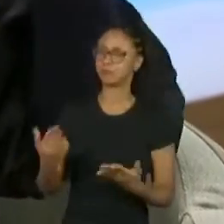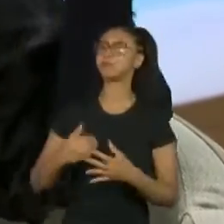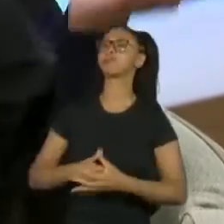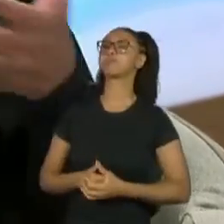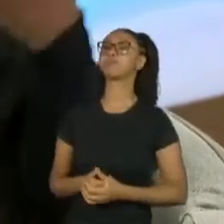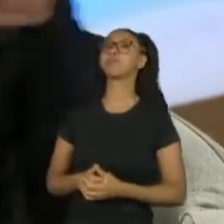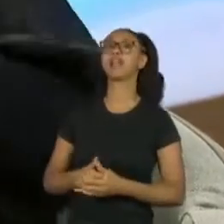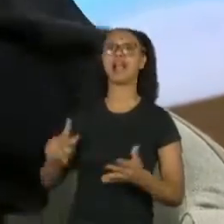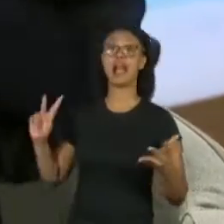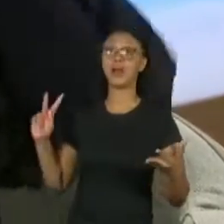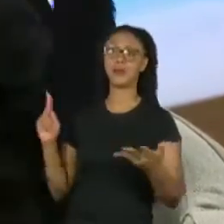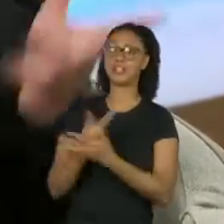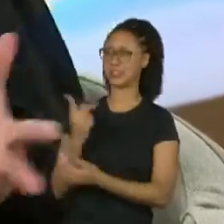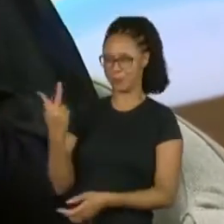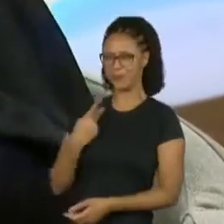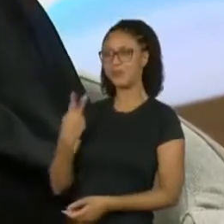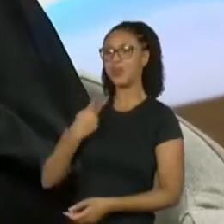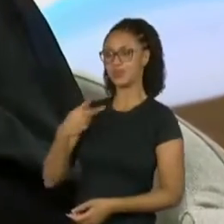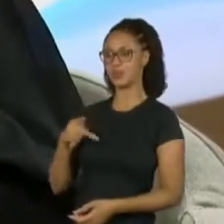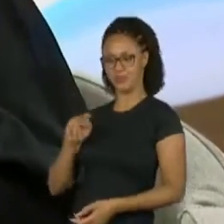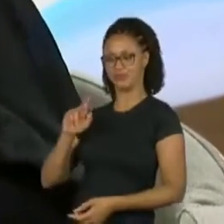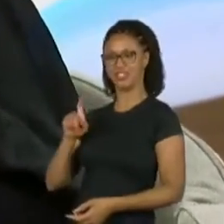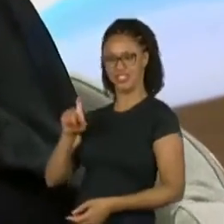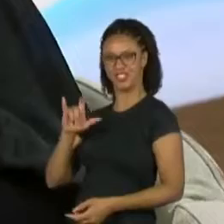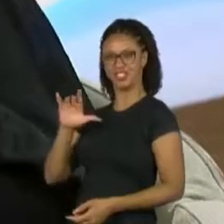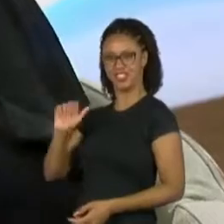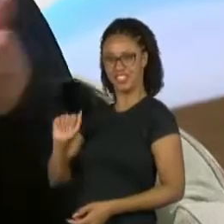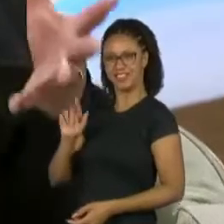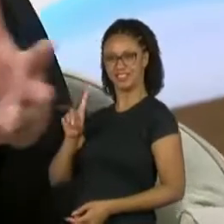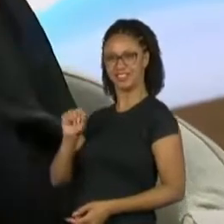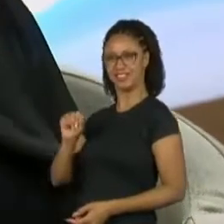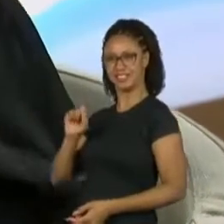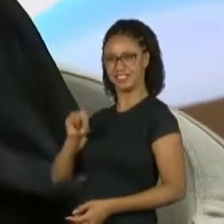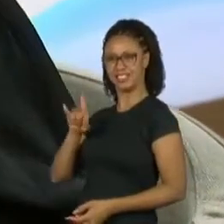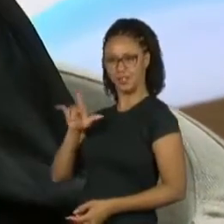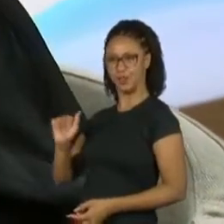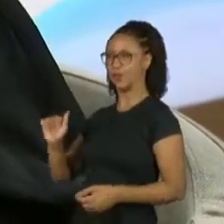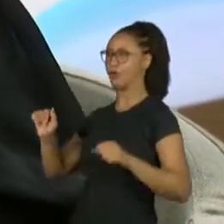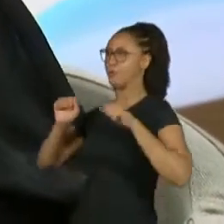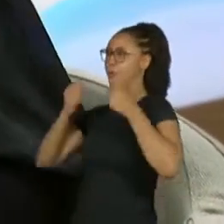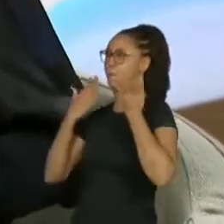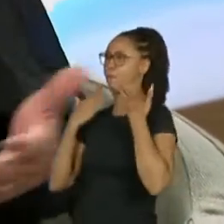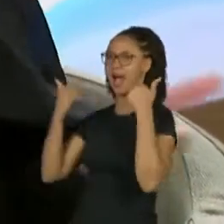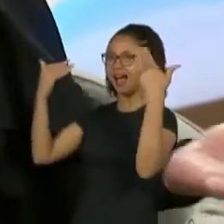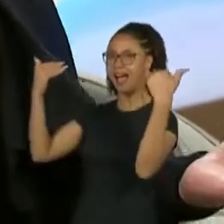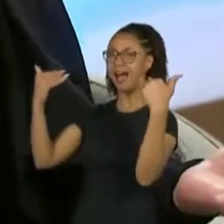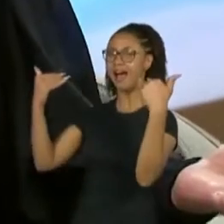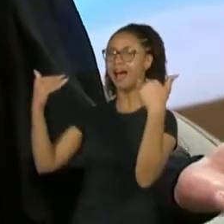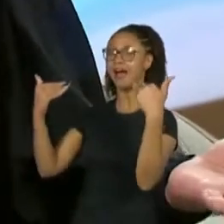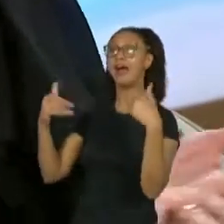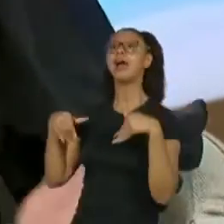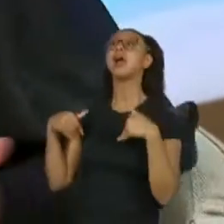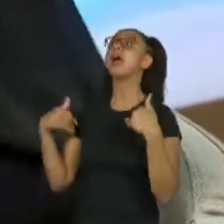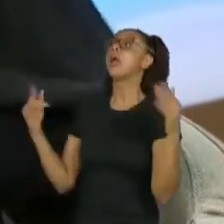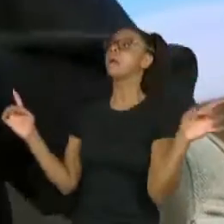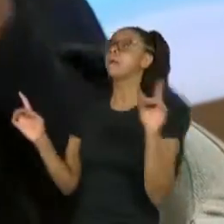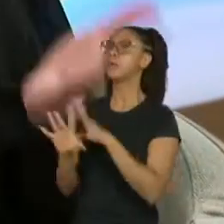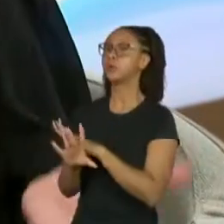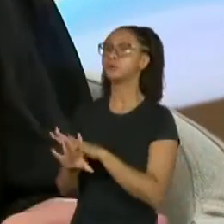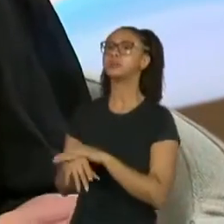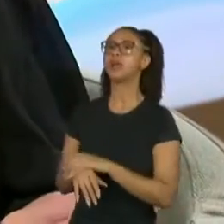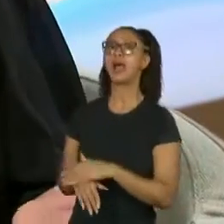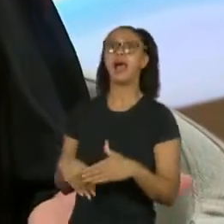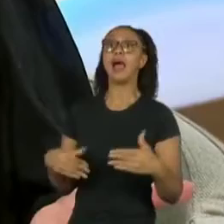Quando Chica da Silva, nossa, Chica da Silva estourou, sempre nas entrevistas me perguntavam. E agora? Você foi